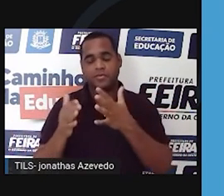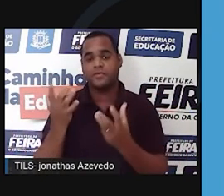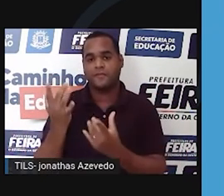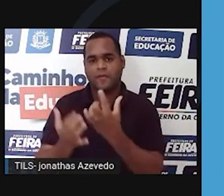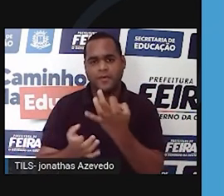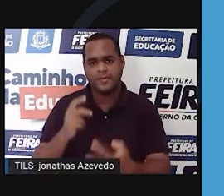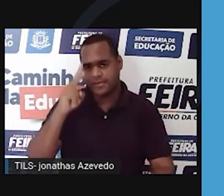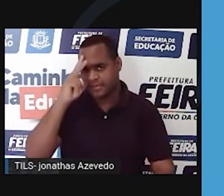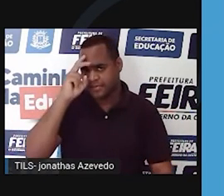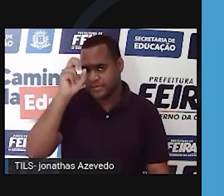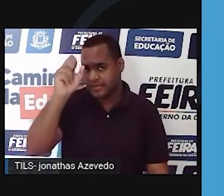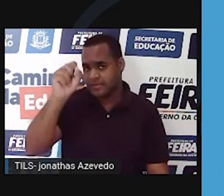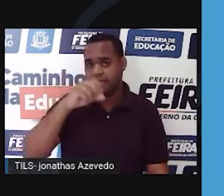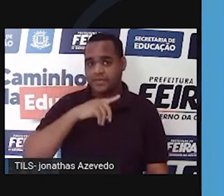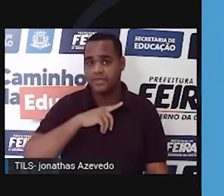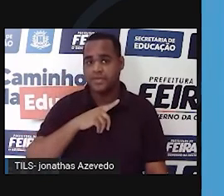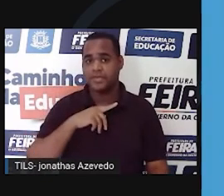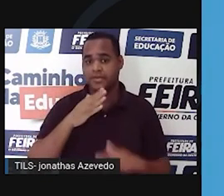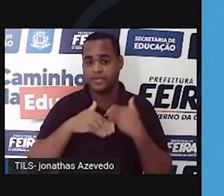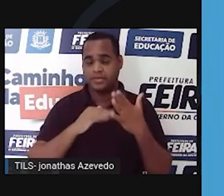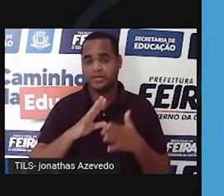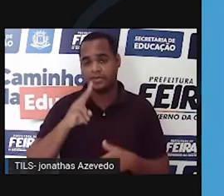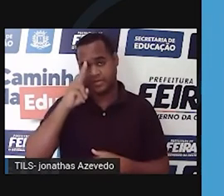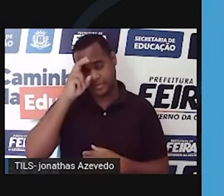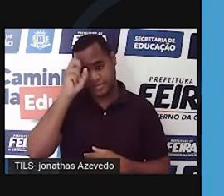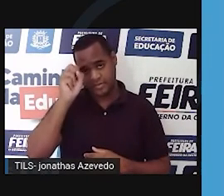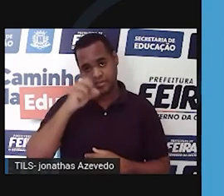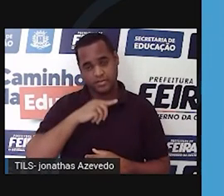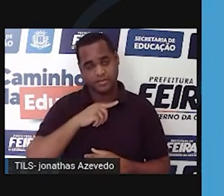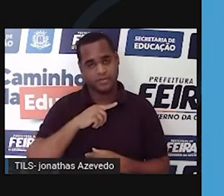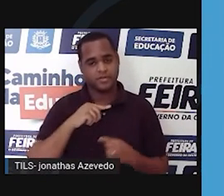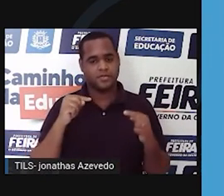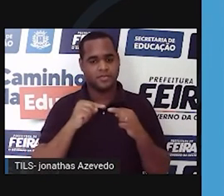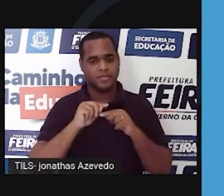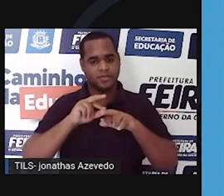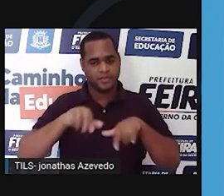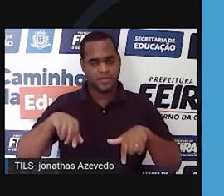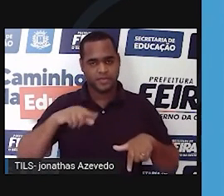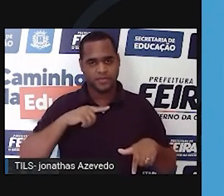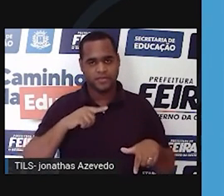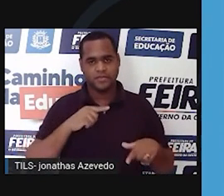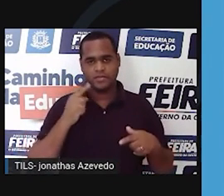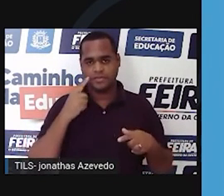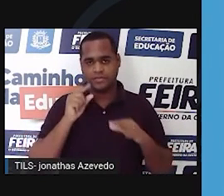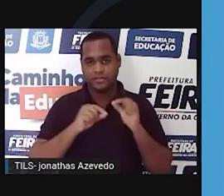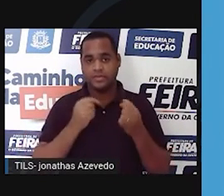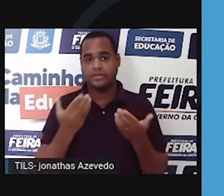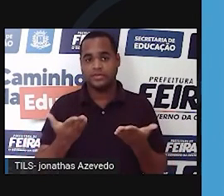com tanta rapidez e tanta intensidade que destruiu várias delas como essa que está aqui.